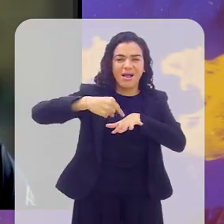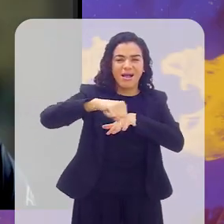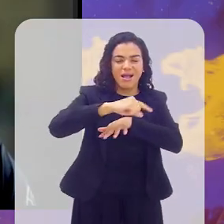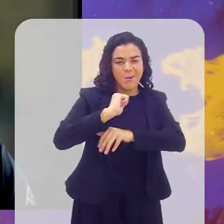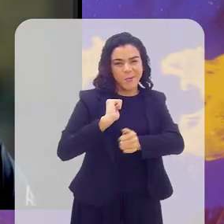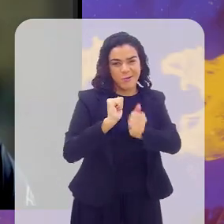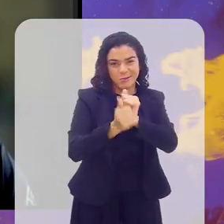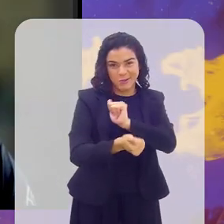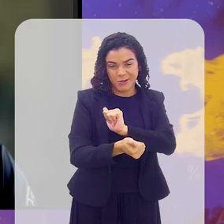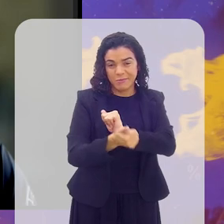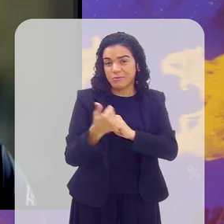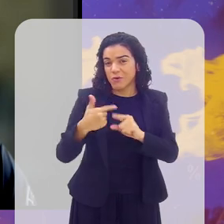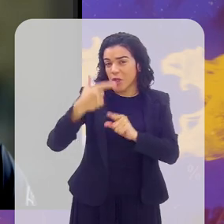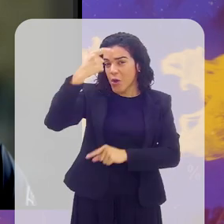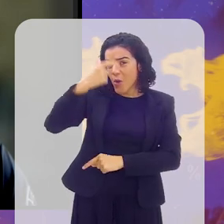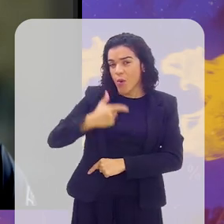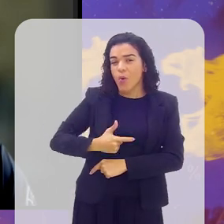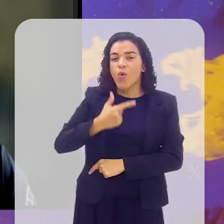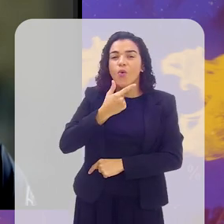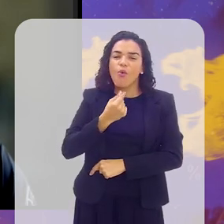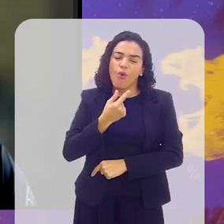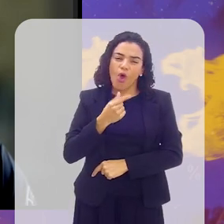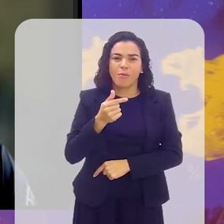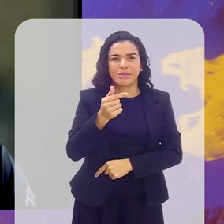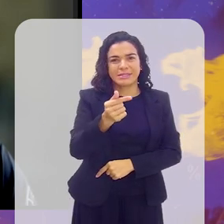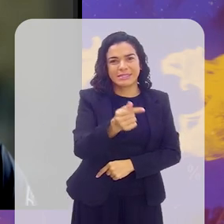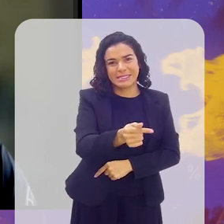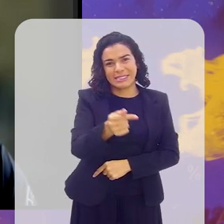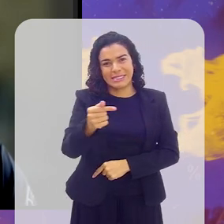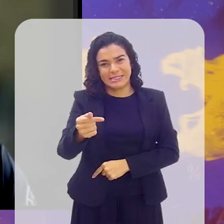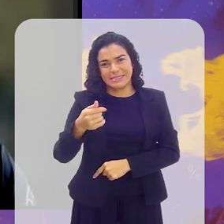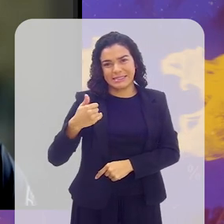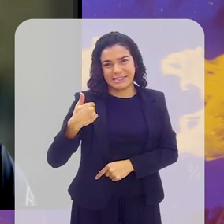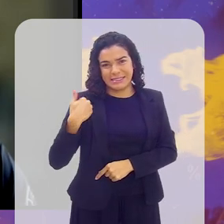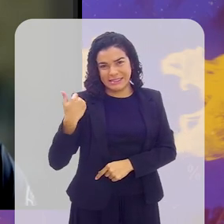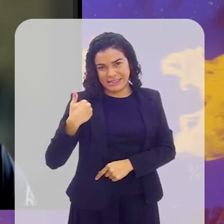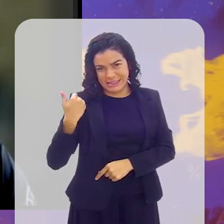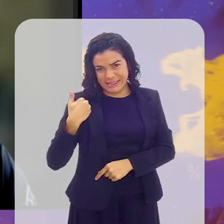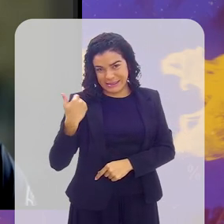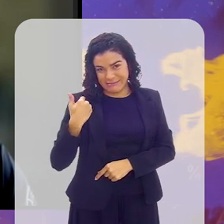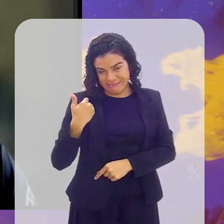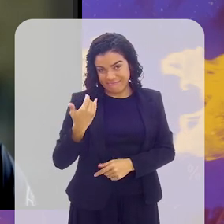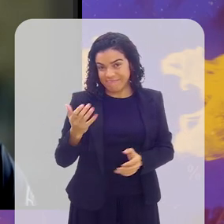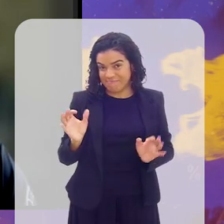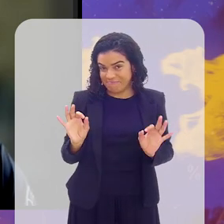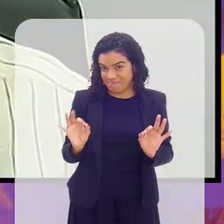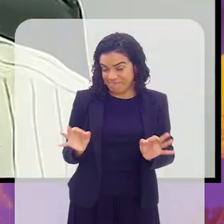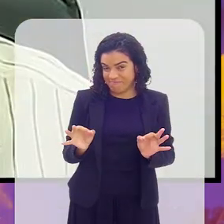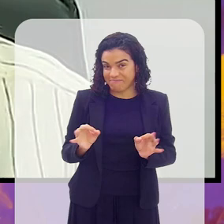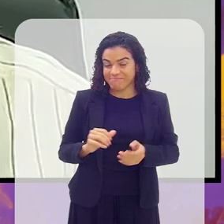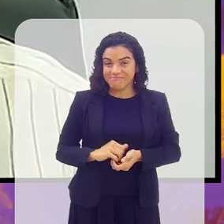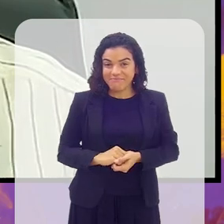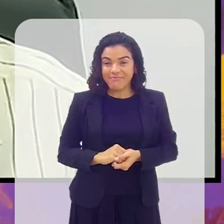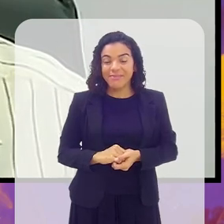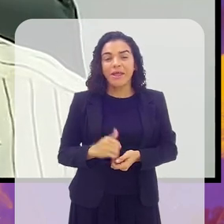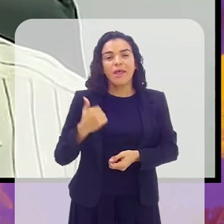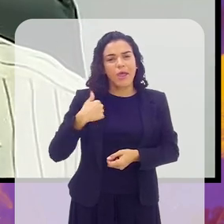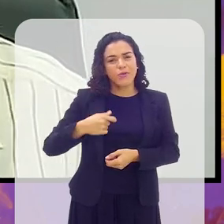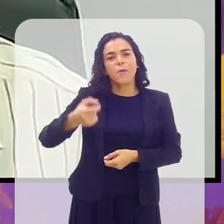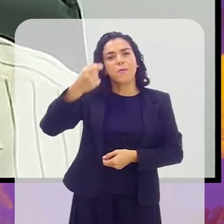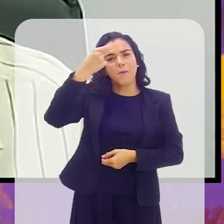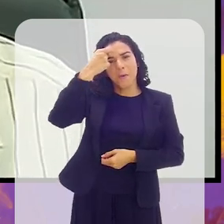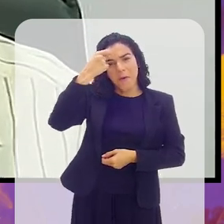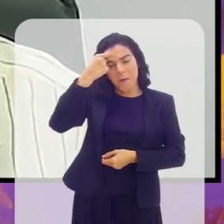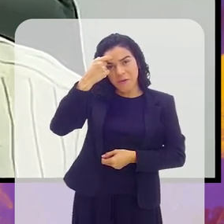Até porque eu sou um homem de 77 anos e dois terços. Eu tenho plena